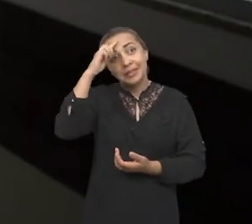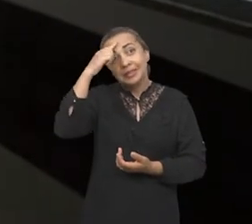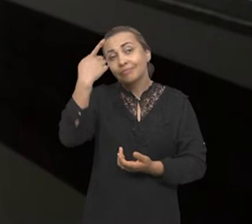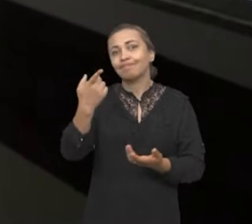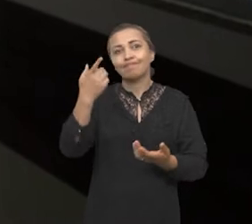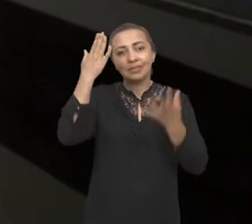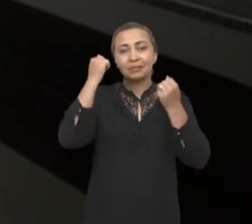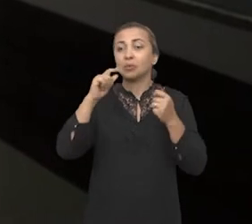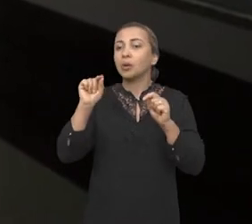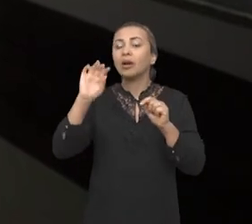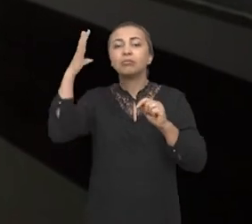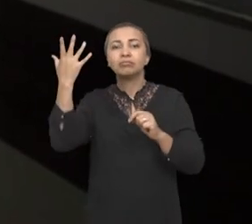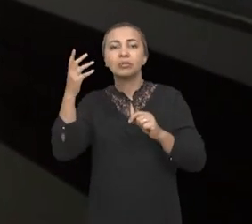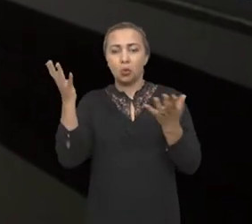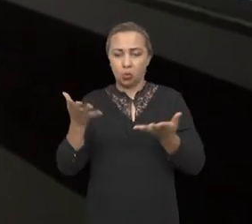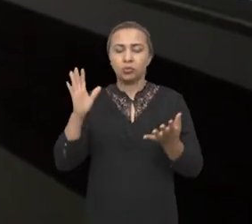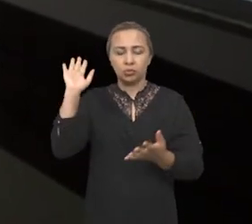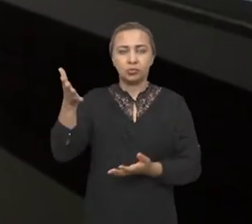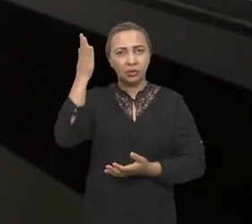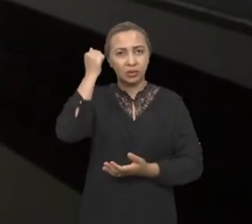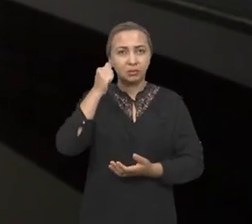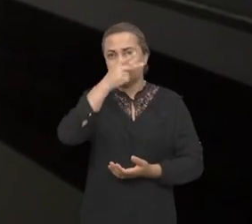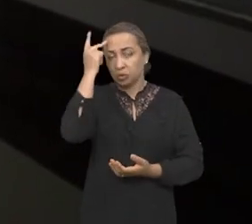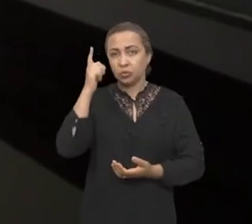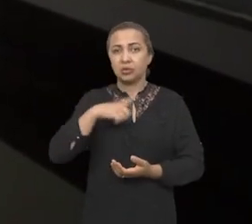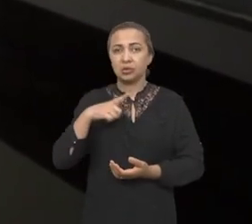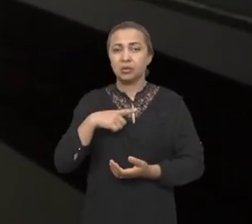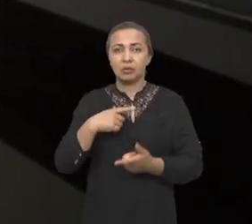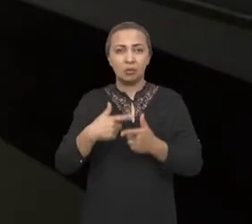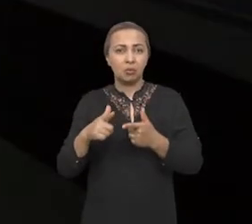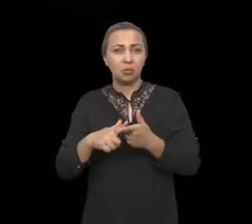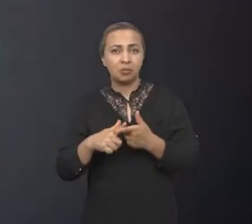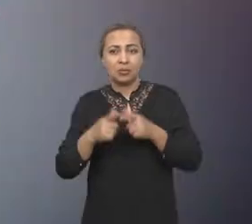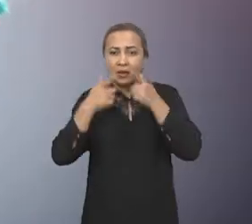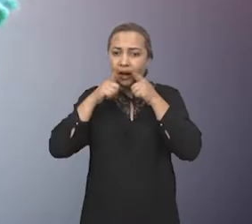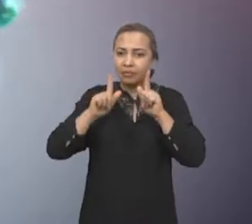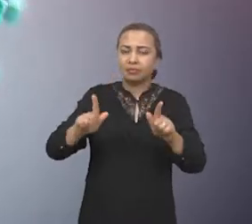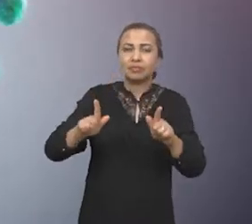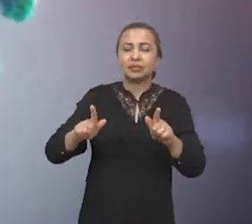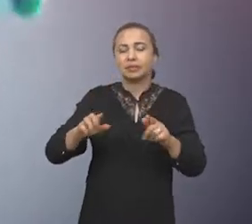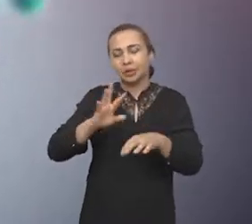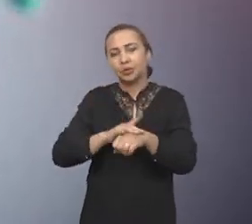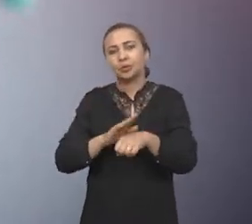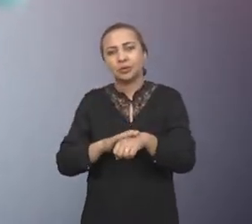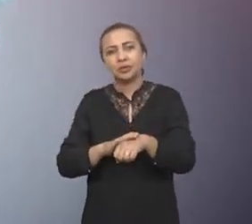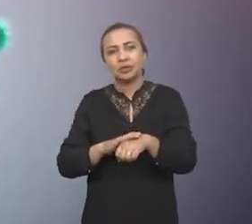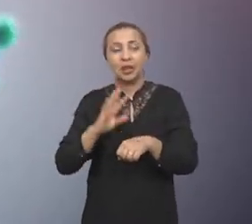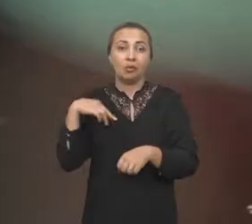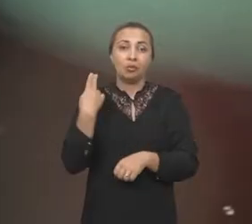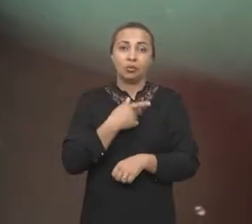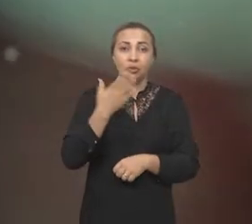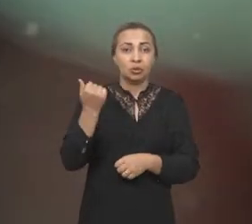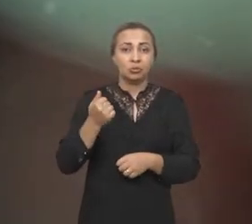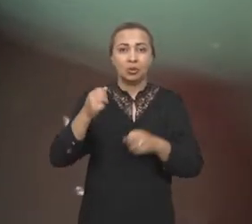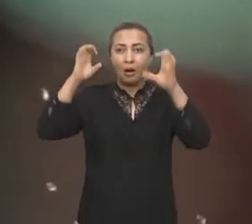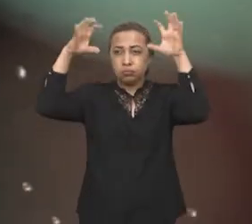Hoje, gente já sabe, de forma geral, as pessoas que tiveram uma gravidade grande da doença, ou seja, é o que a gente chama